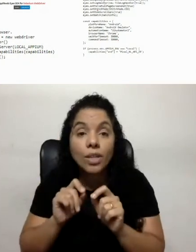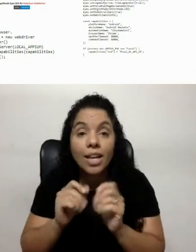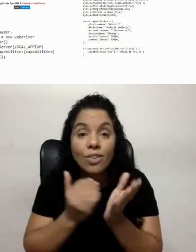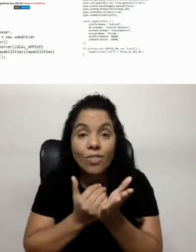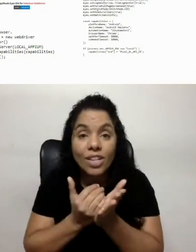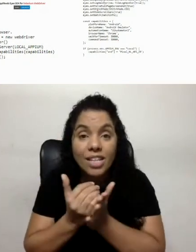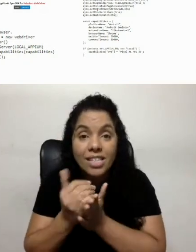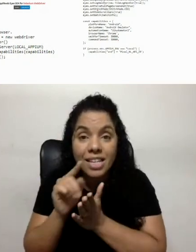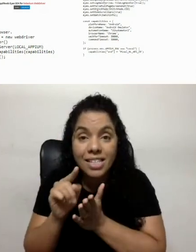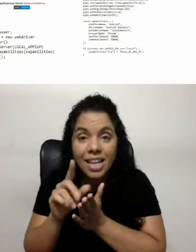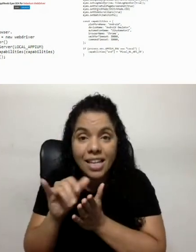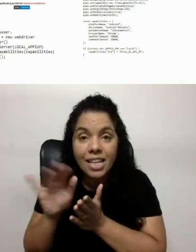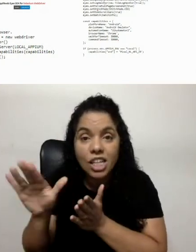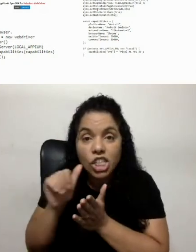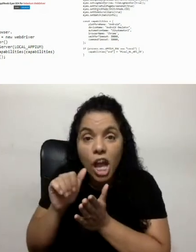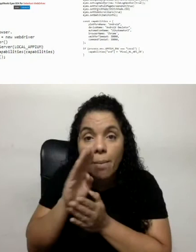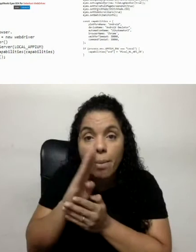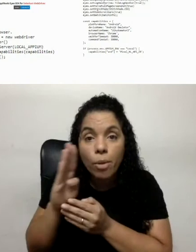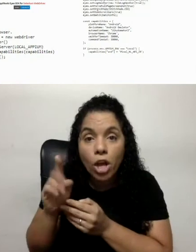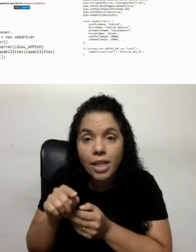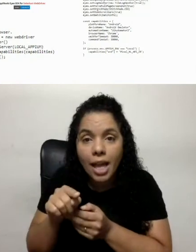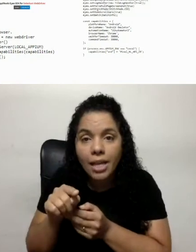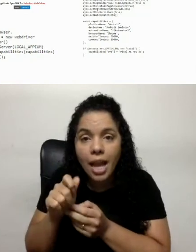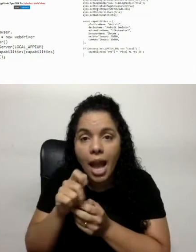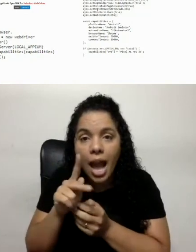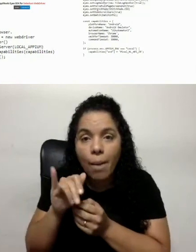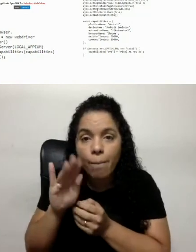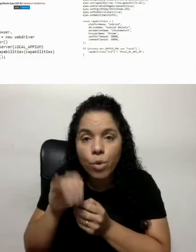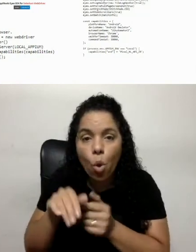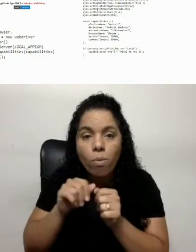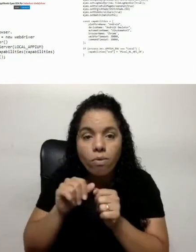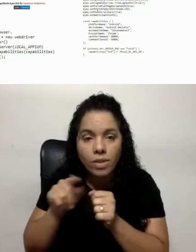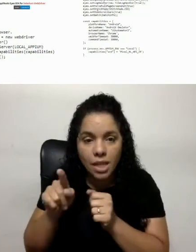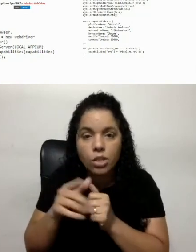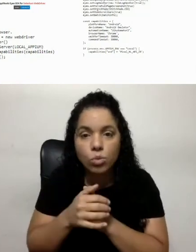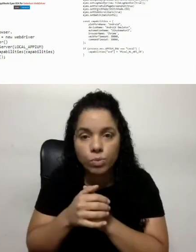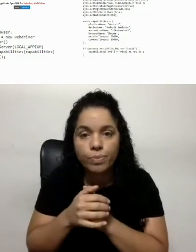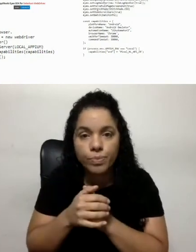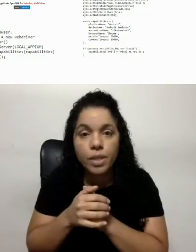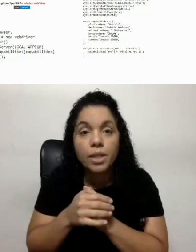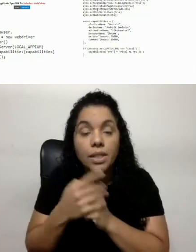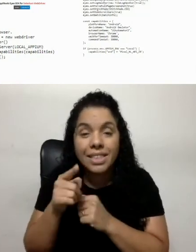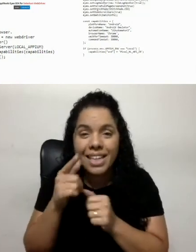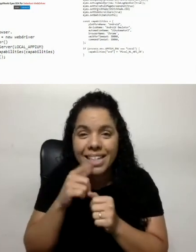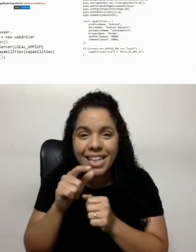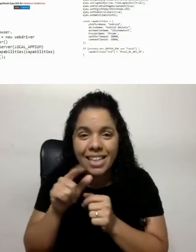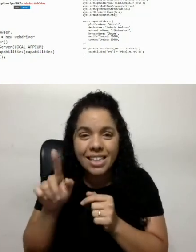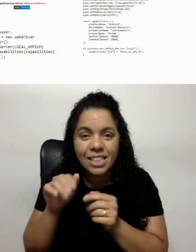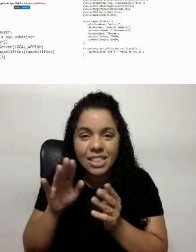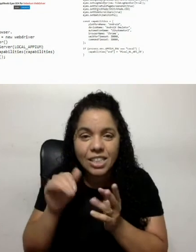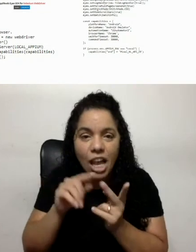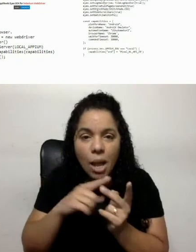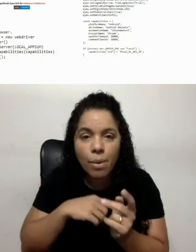inicializar aqui, ó, eu estou chamando aqui minha biblioteca, eu abro já para fazer isso, tá? Então, aqui eu chamo o meu bash